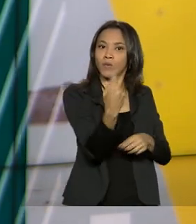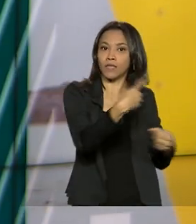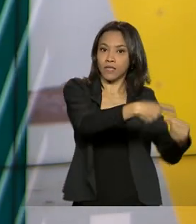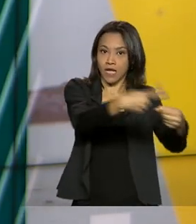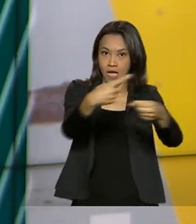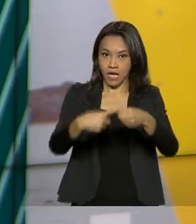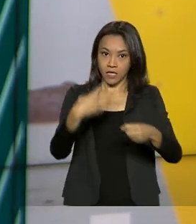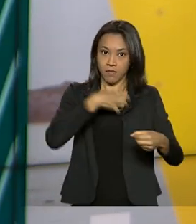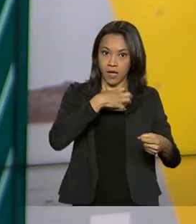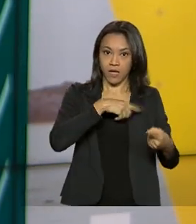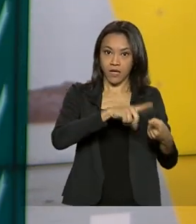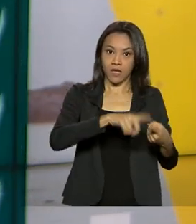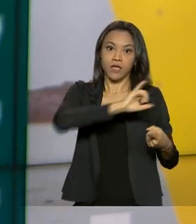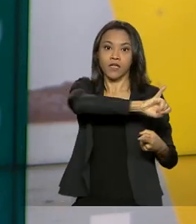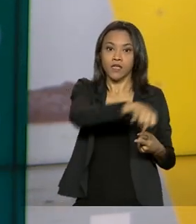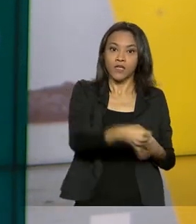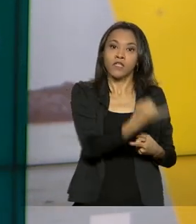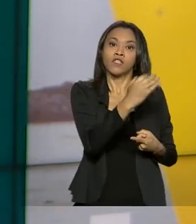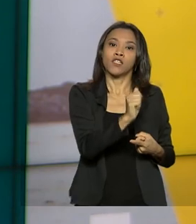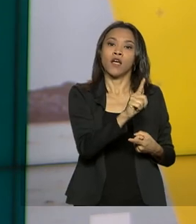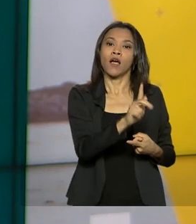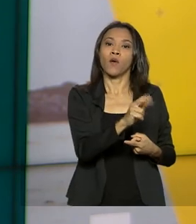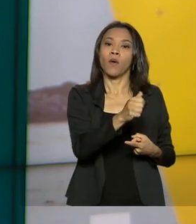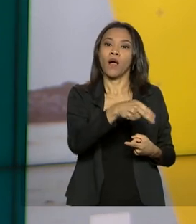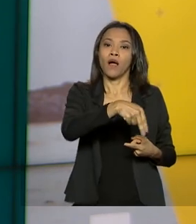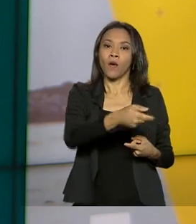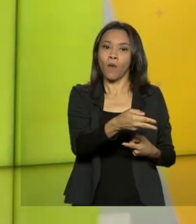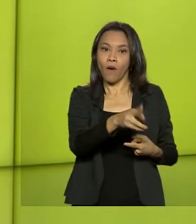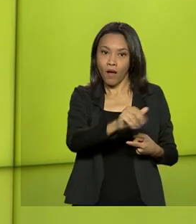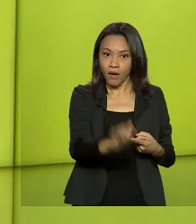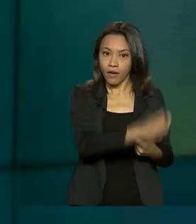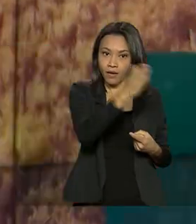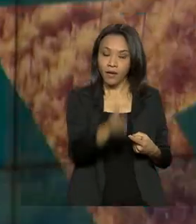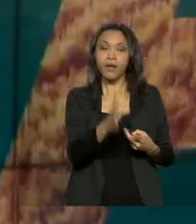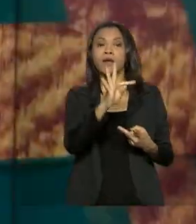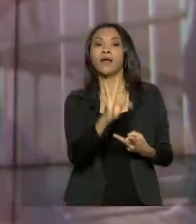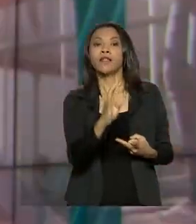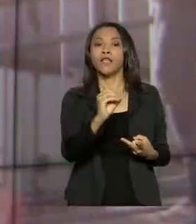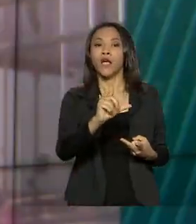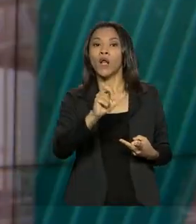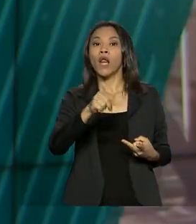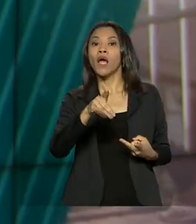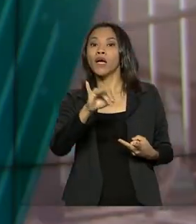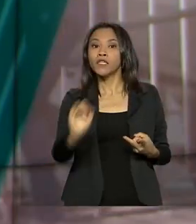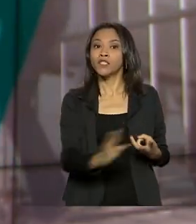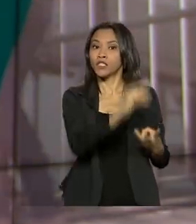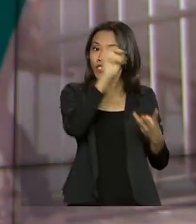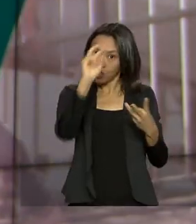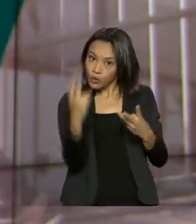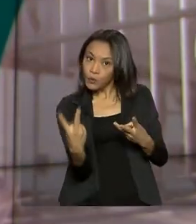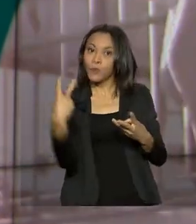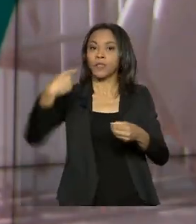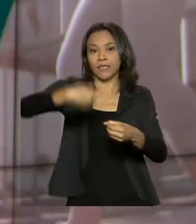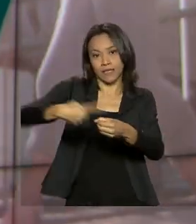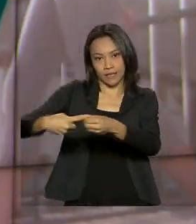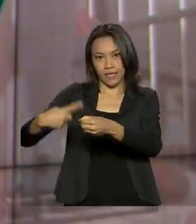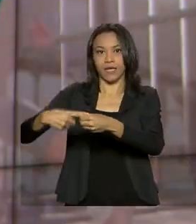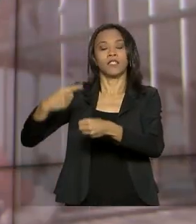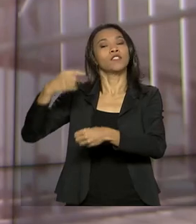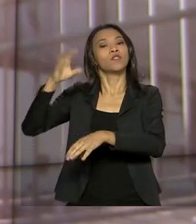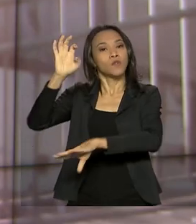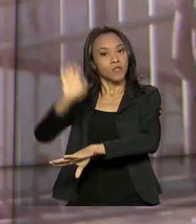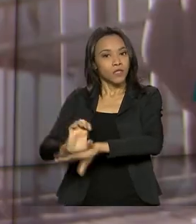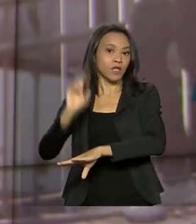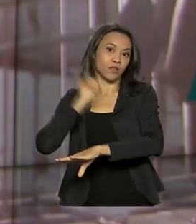Bahia, Jaguacuara e Teolândia, e em dois municípios de Minas Gerais, Corinto e Rio Casca. Agora são